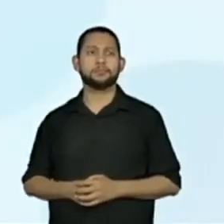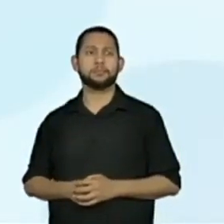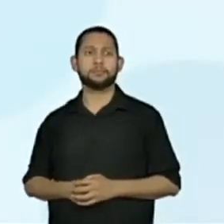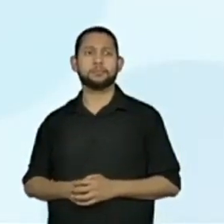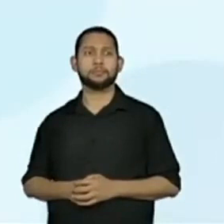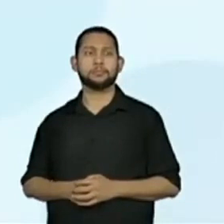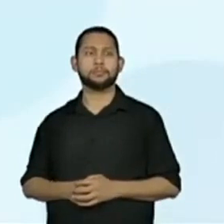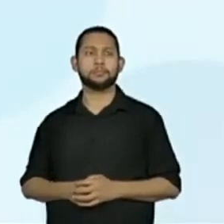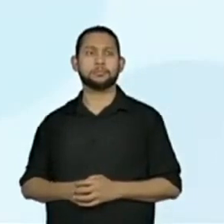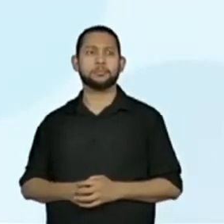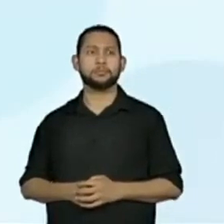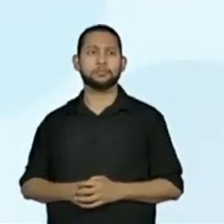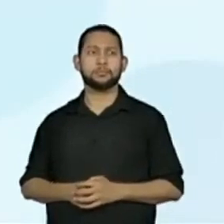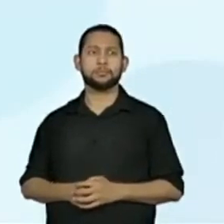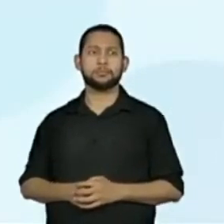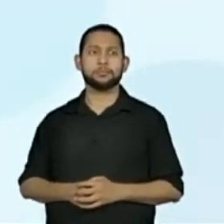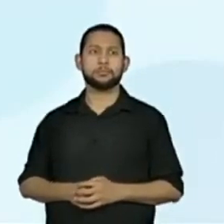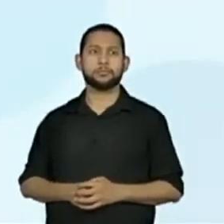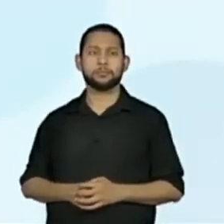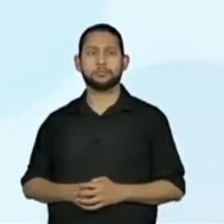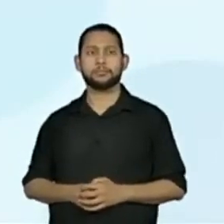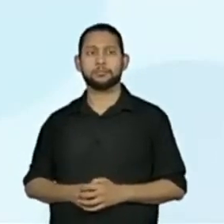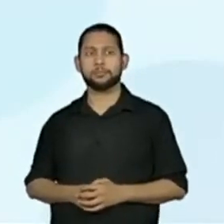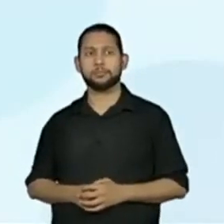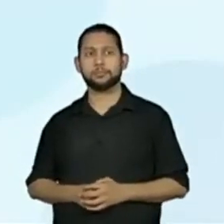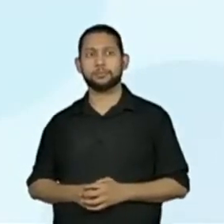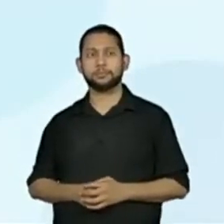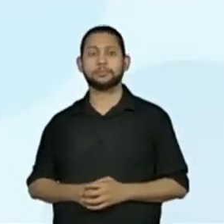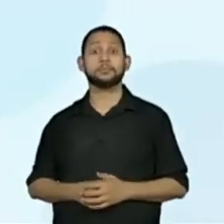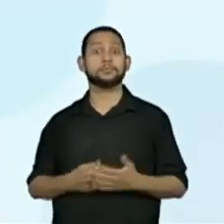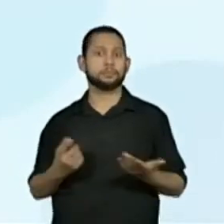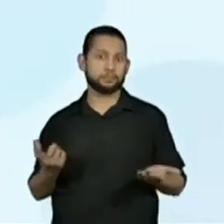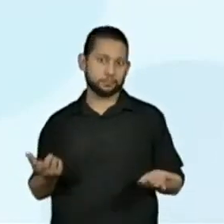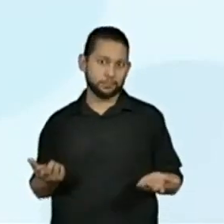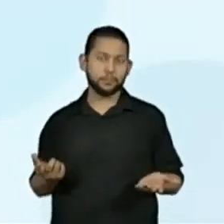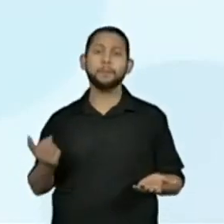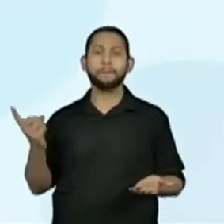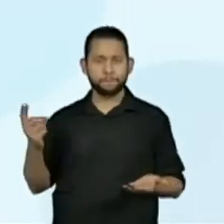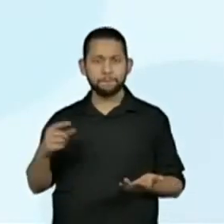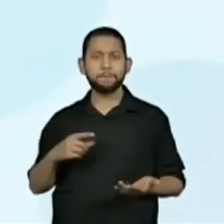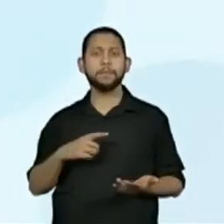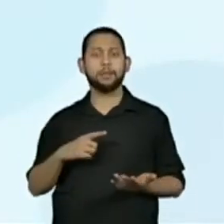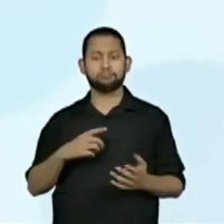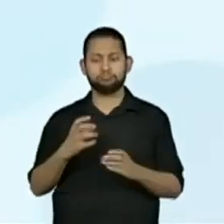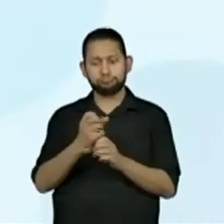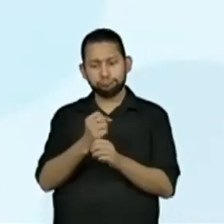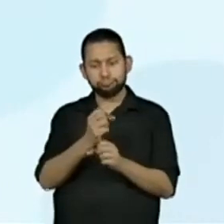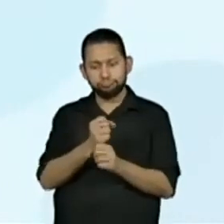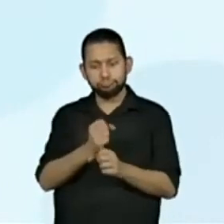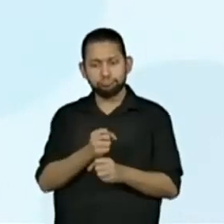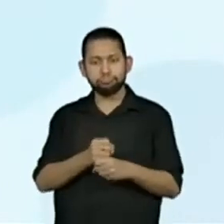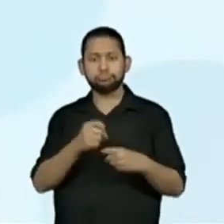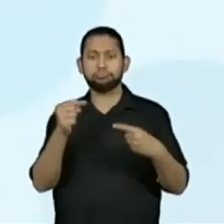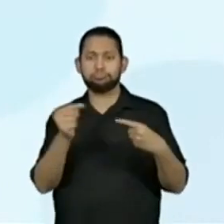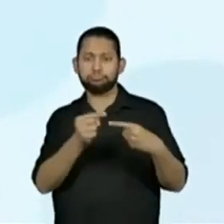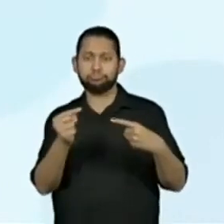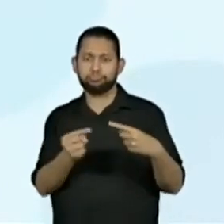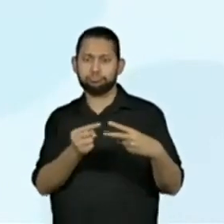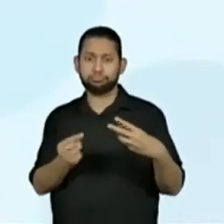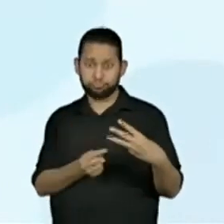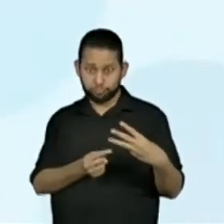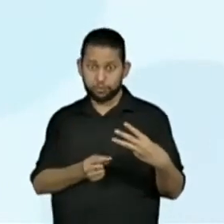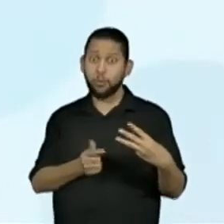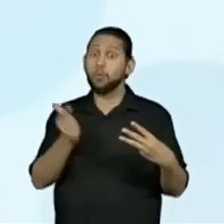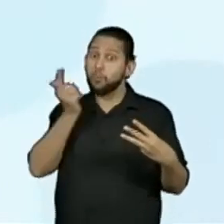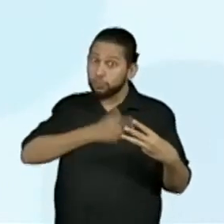Que também é igual a 6. Então, com todas essas combinações aí, o Alain vai se